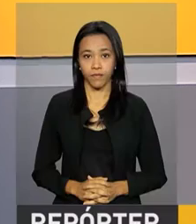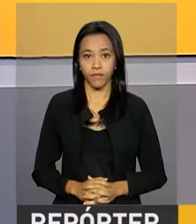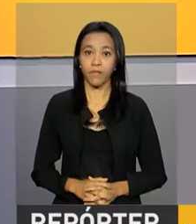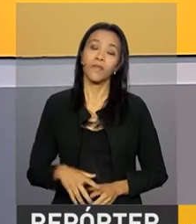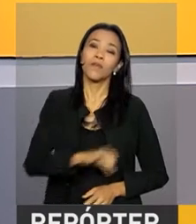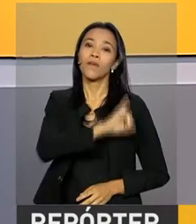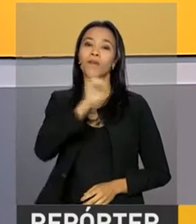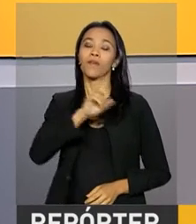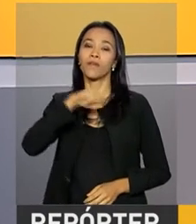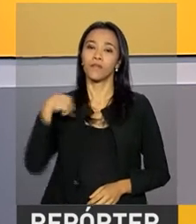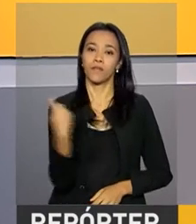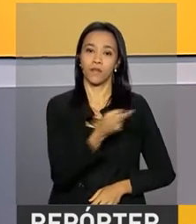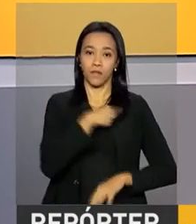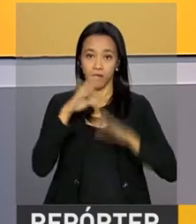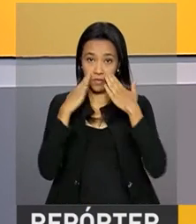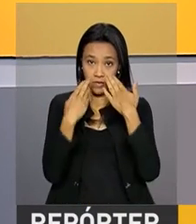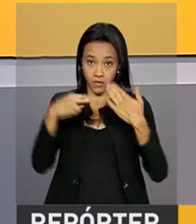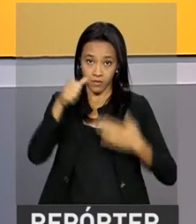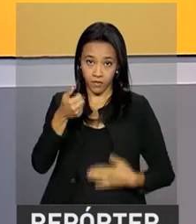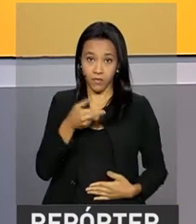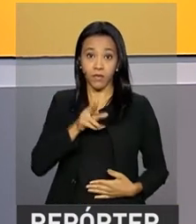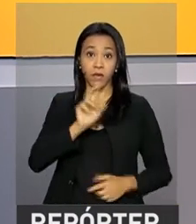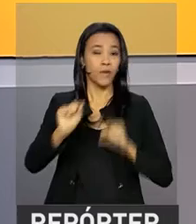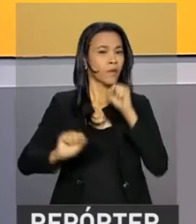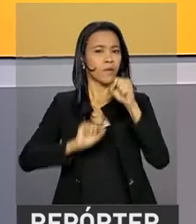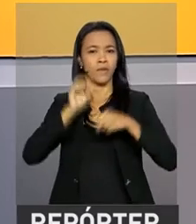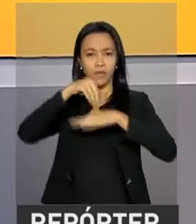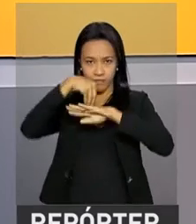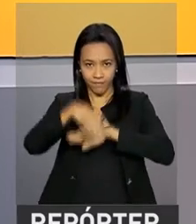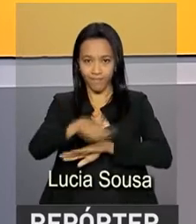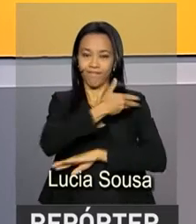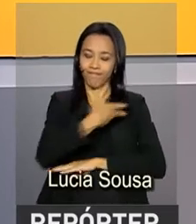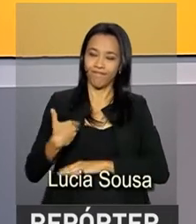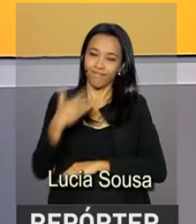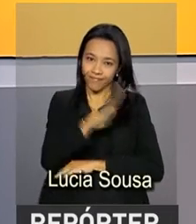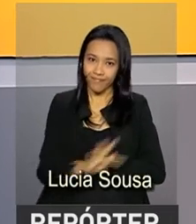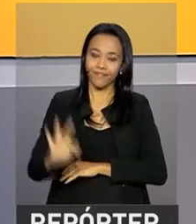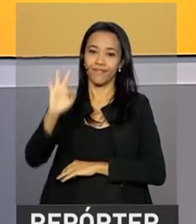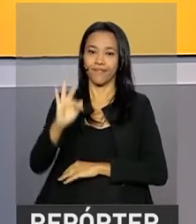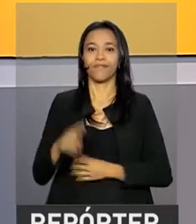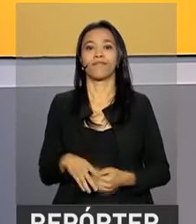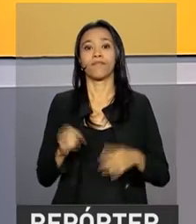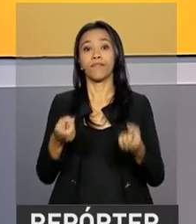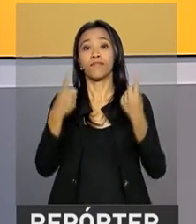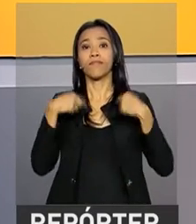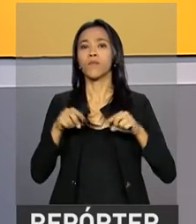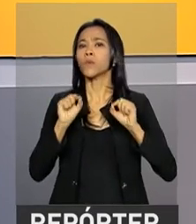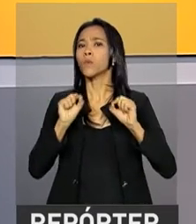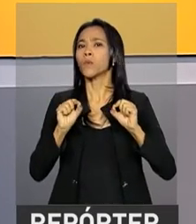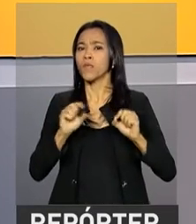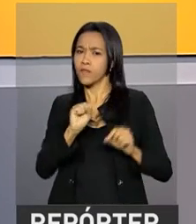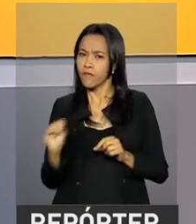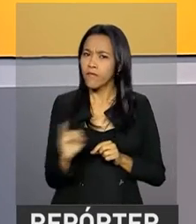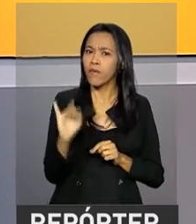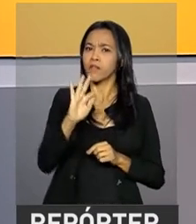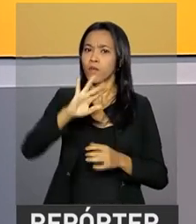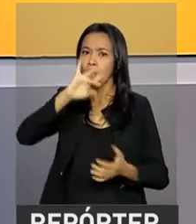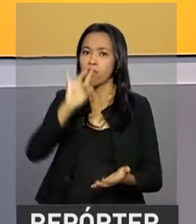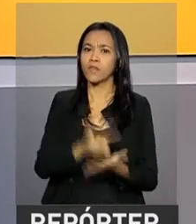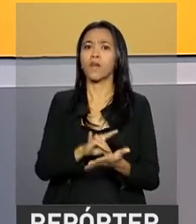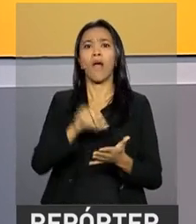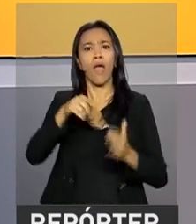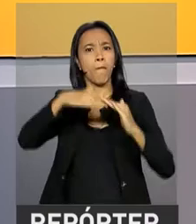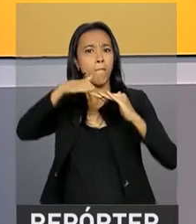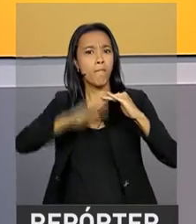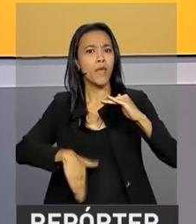Olá, estamos de volta com o repórter NBR e as notícias do governo federal. A prévia da inflação oficial é a menor